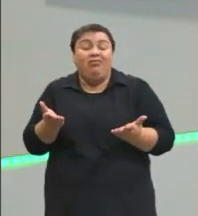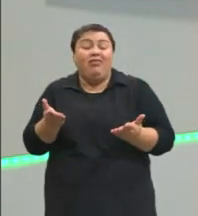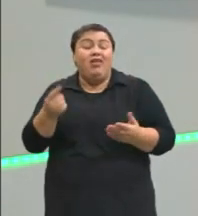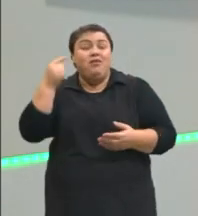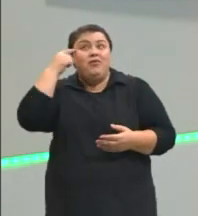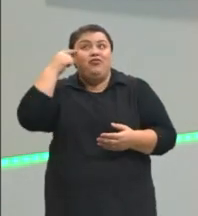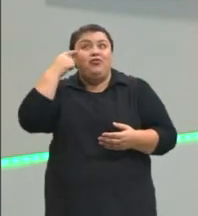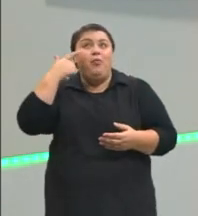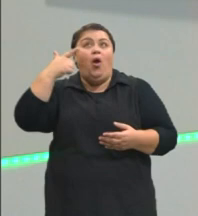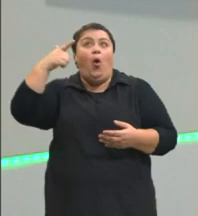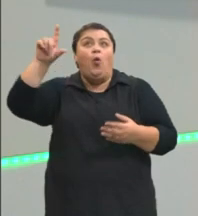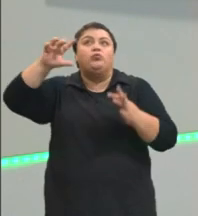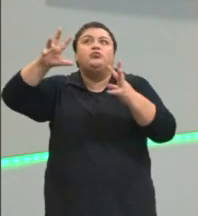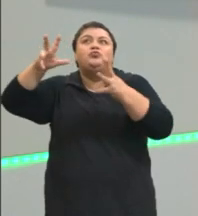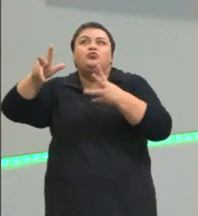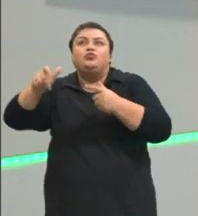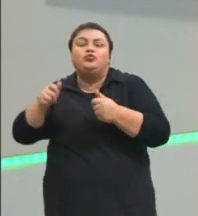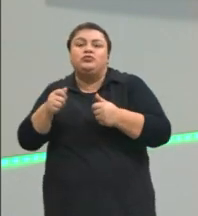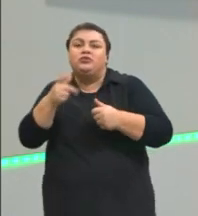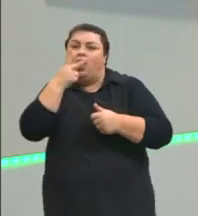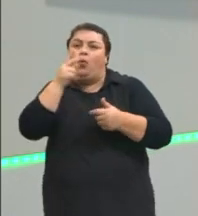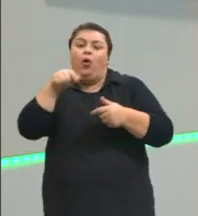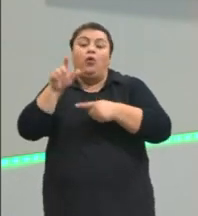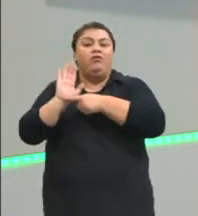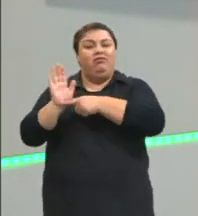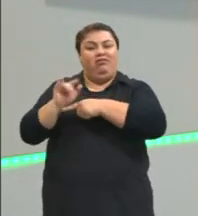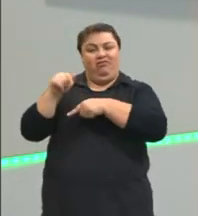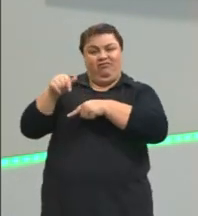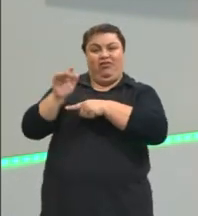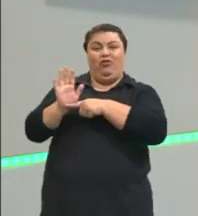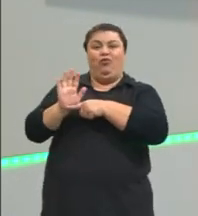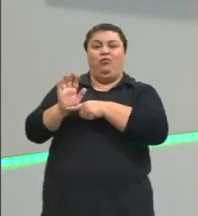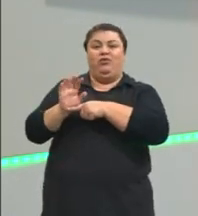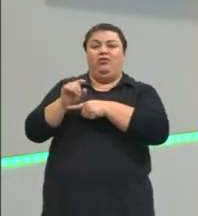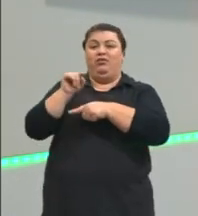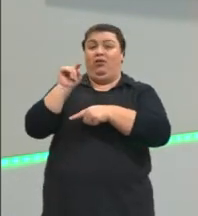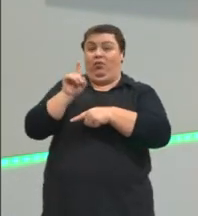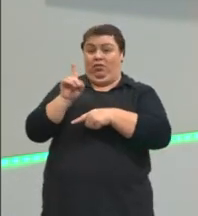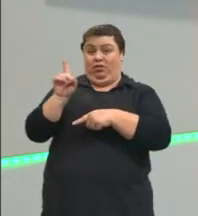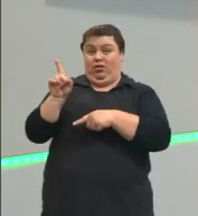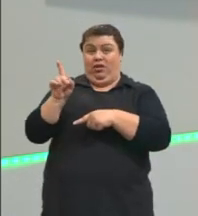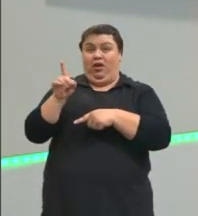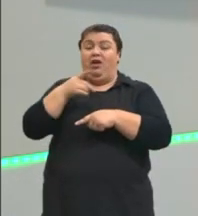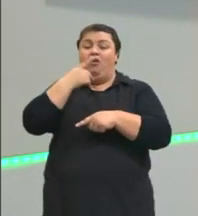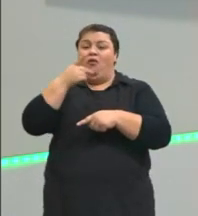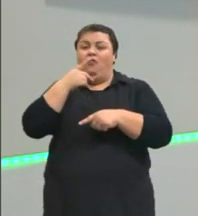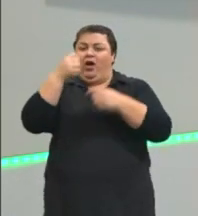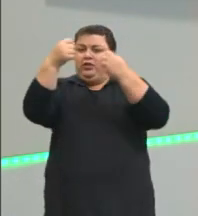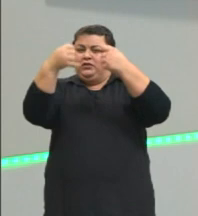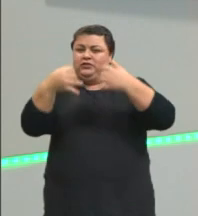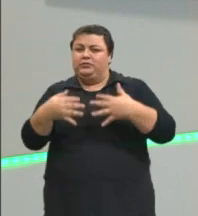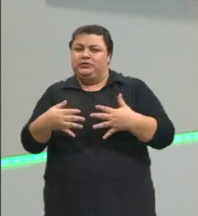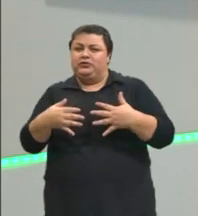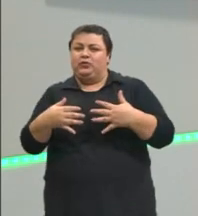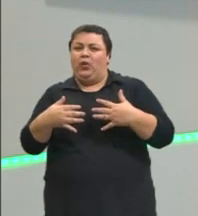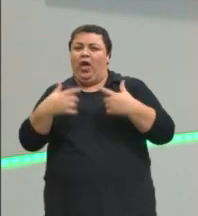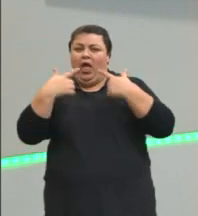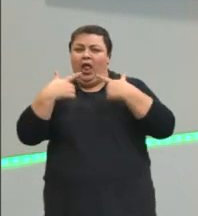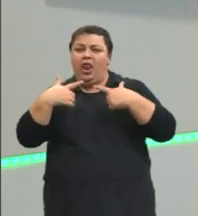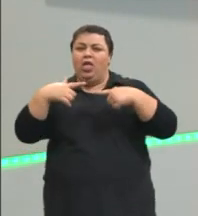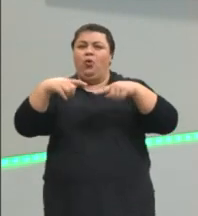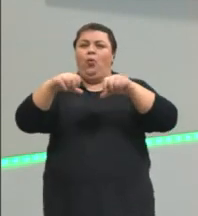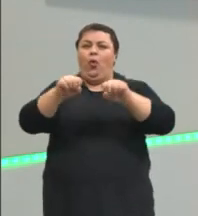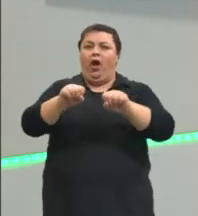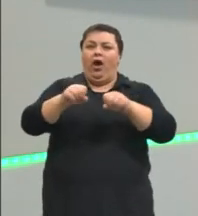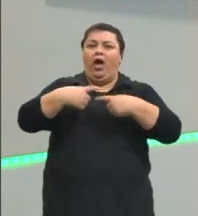outro planeta. É a situação desse filme. Então, lá eu falo com vocês sobre essa questão das linguagens verbais e não verbais.